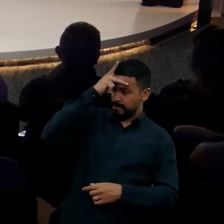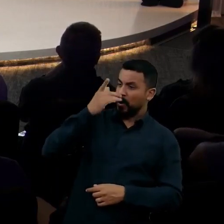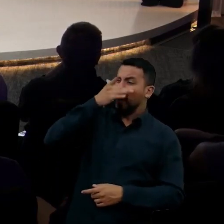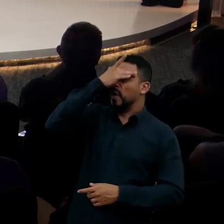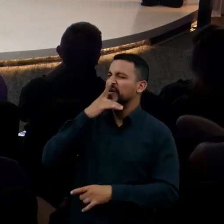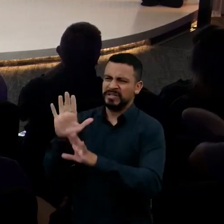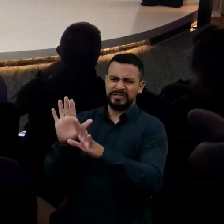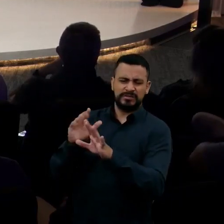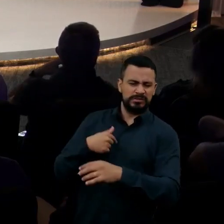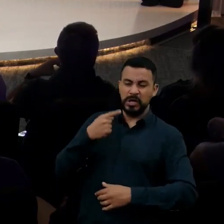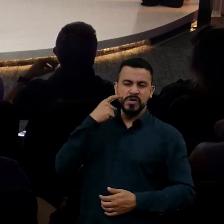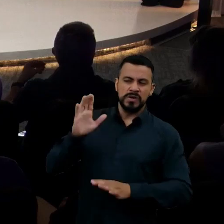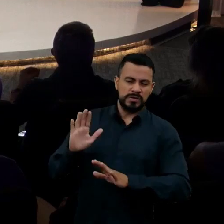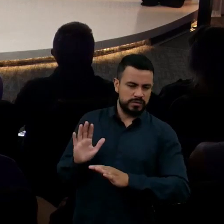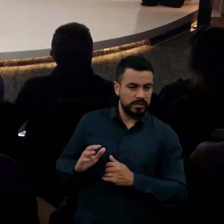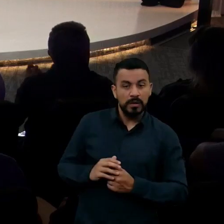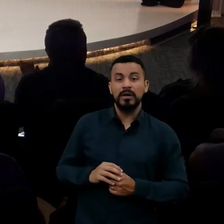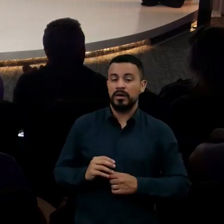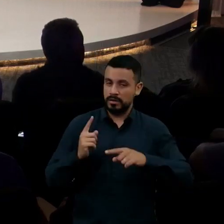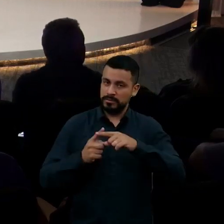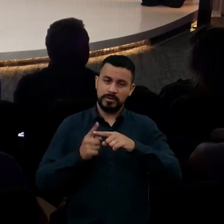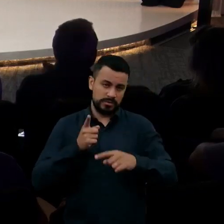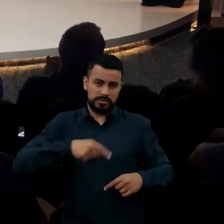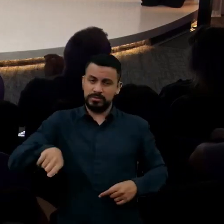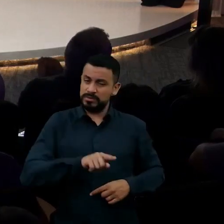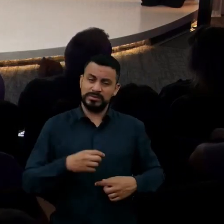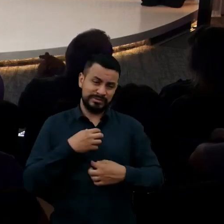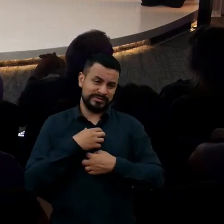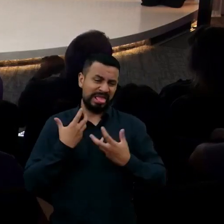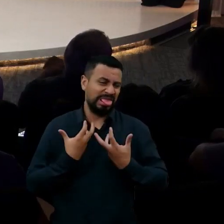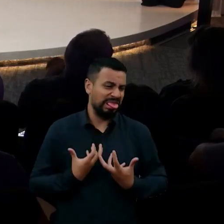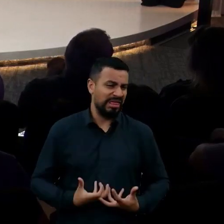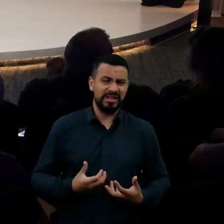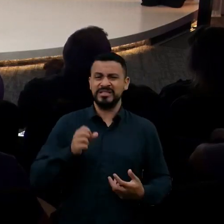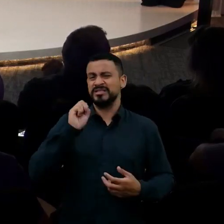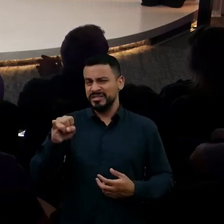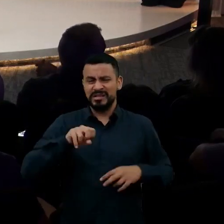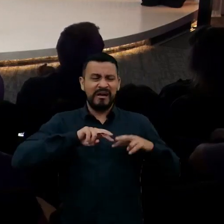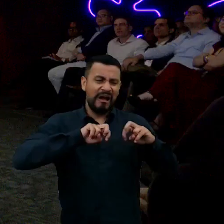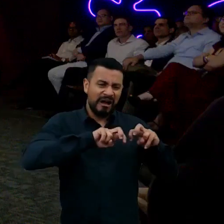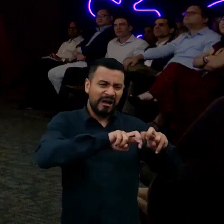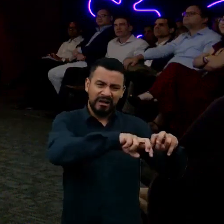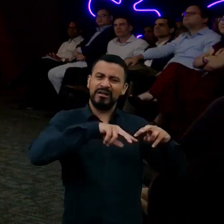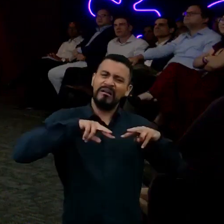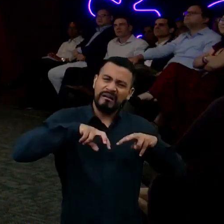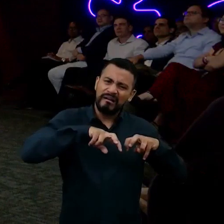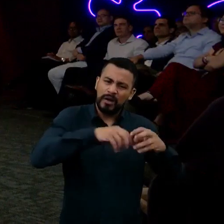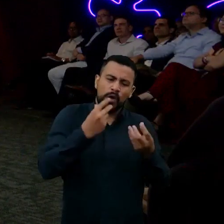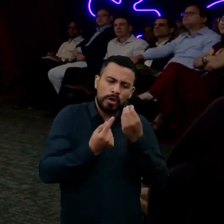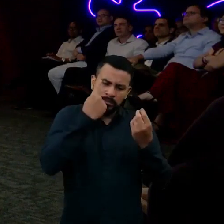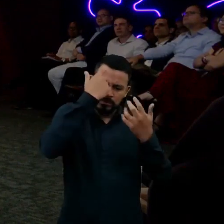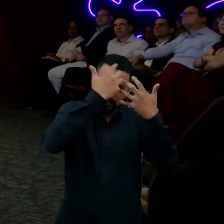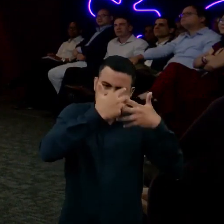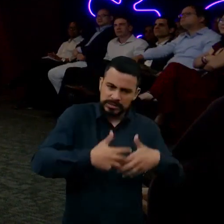porque ficaríamos extremamente cansados se estivéssemos sempre revisitando a nossa forma de pensar cada vez que